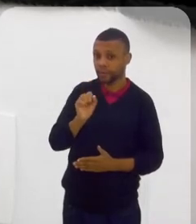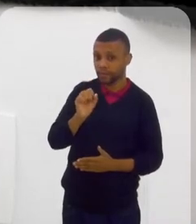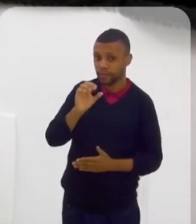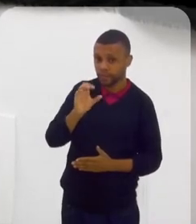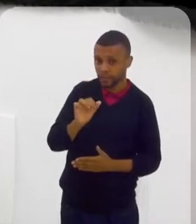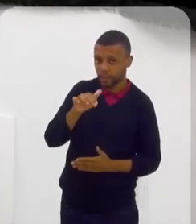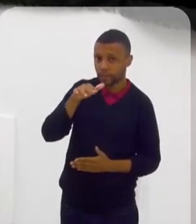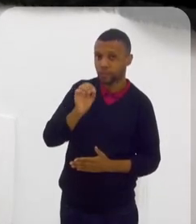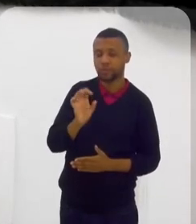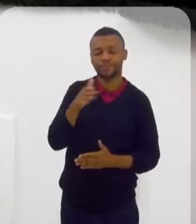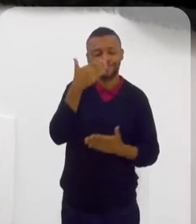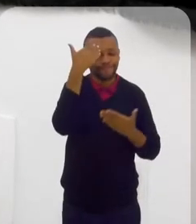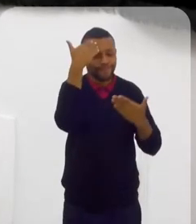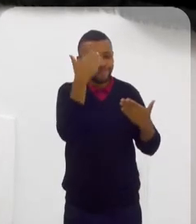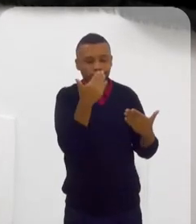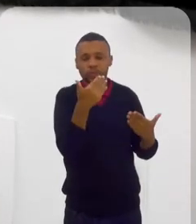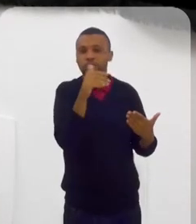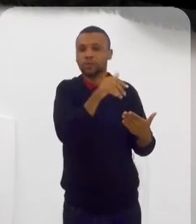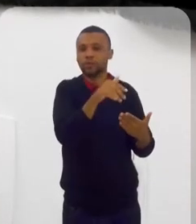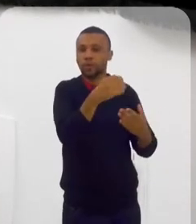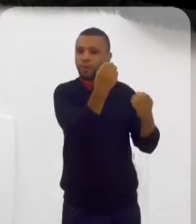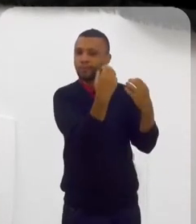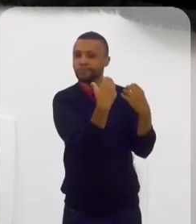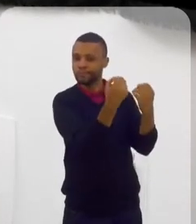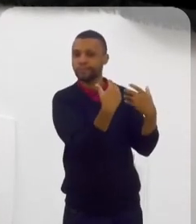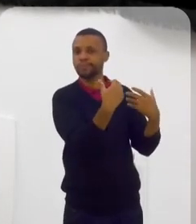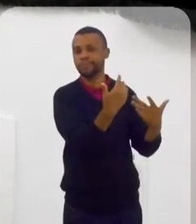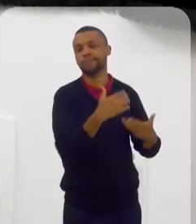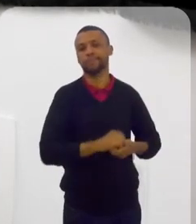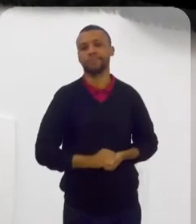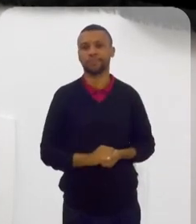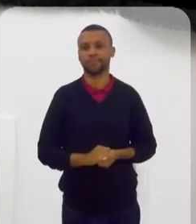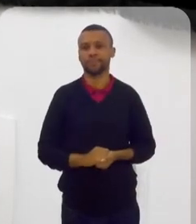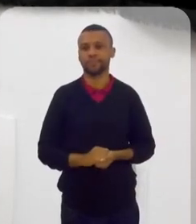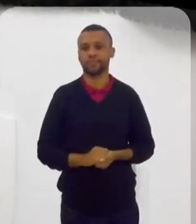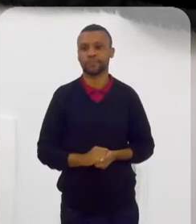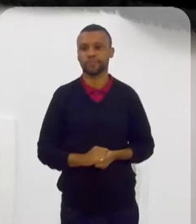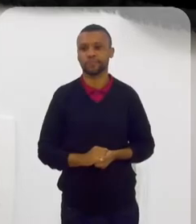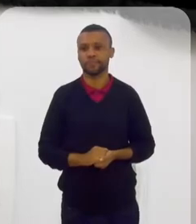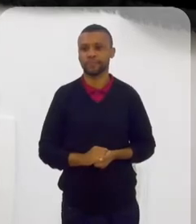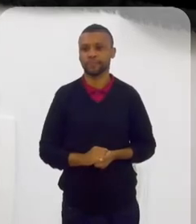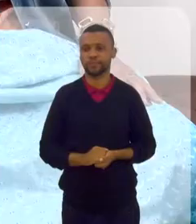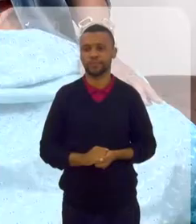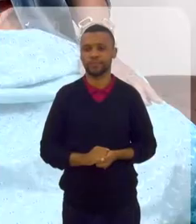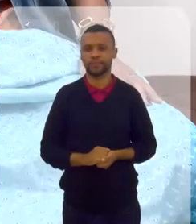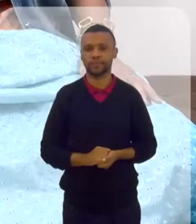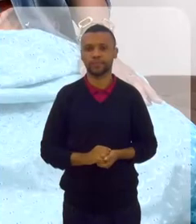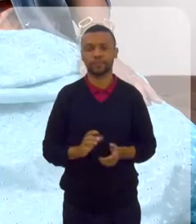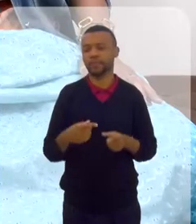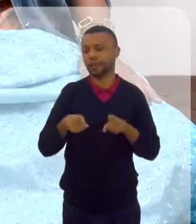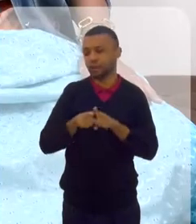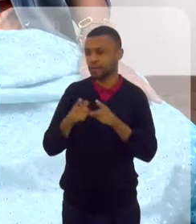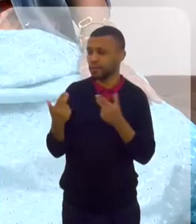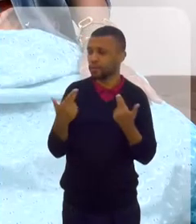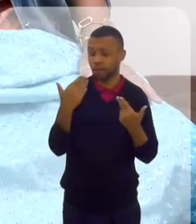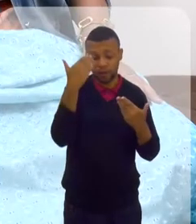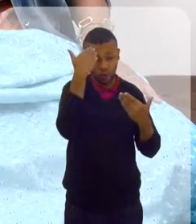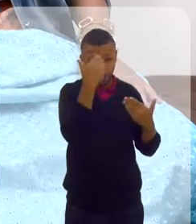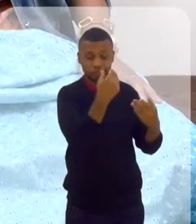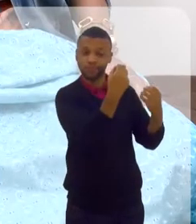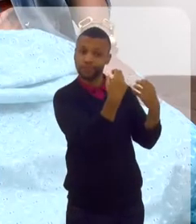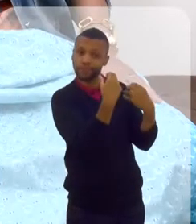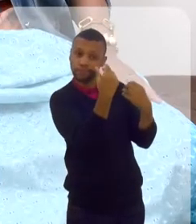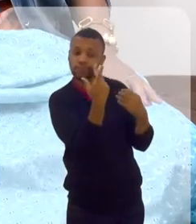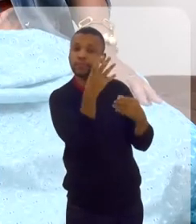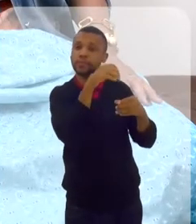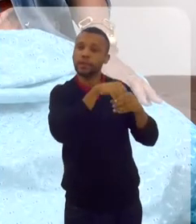falo isso. Se eu sou o que sou também... Que também era abrame. Exatamente. Sou grato pelos ensinamentos que